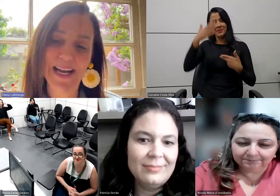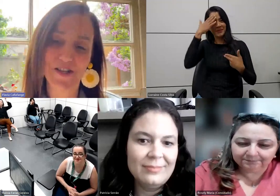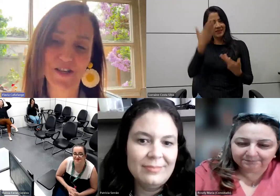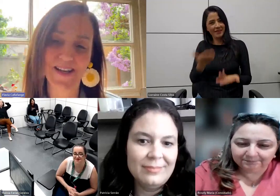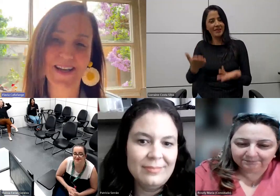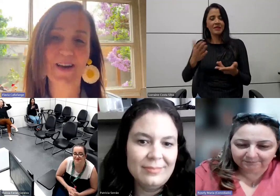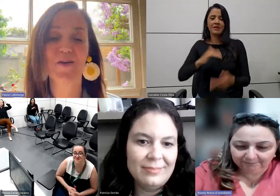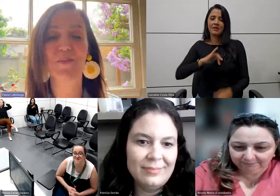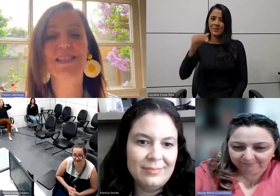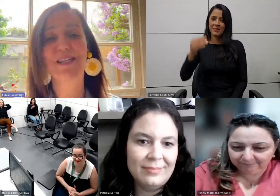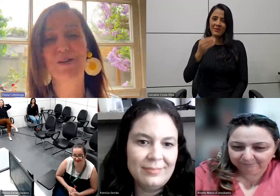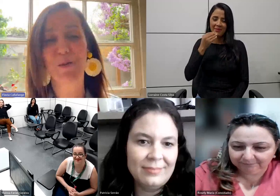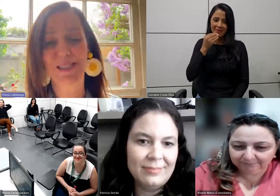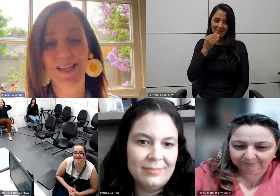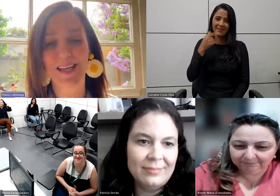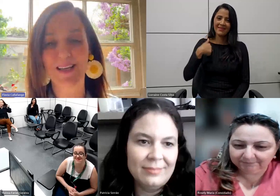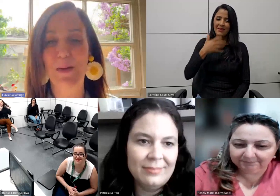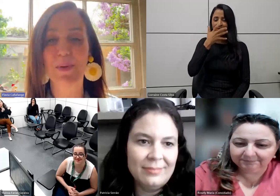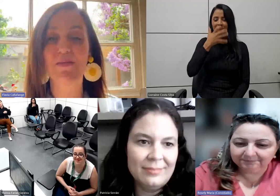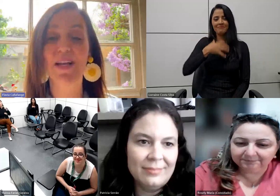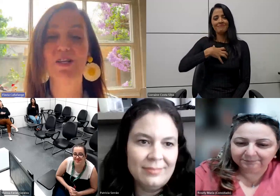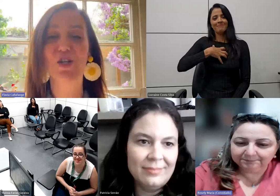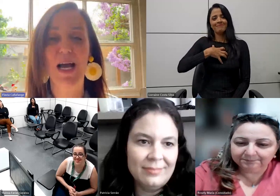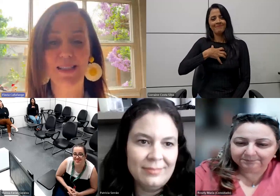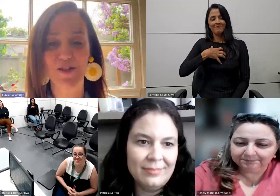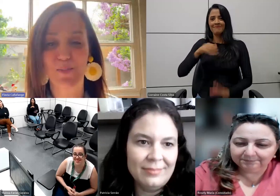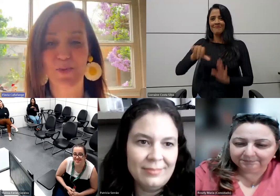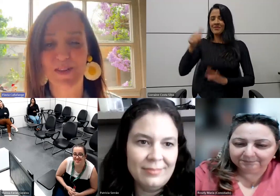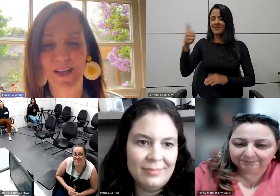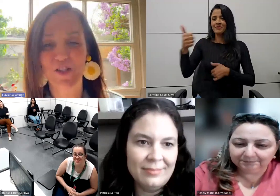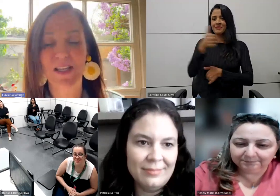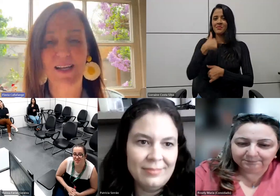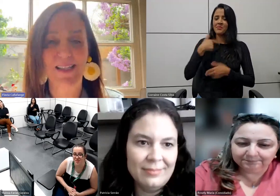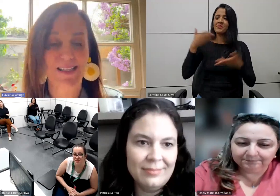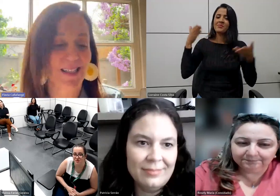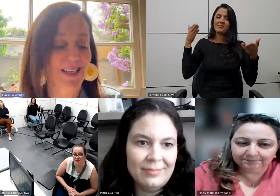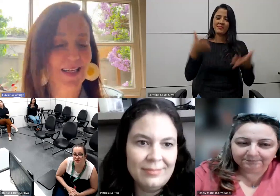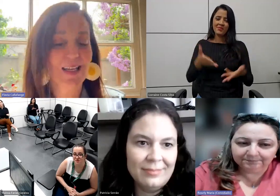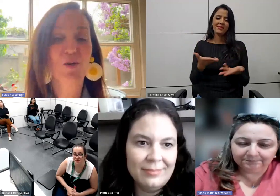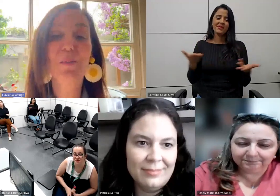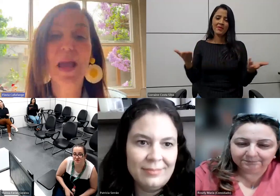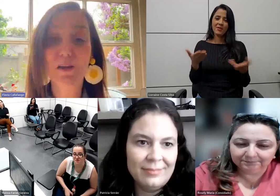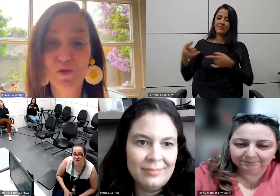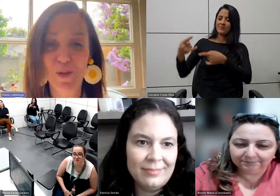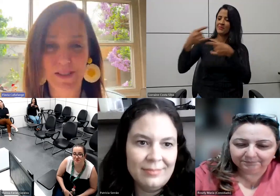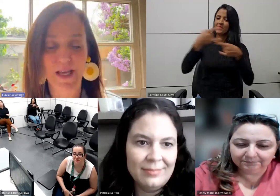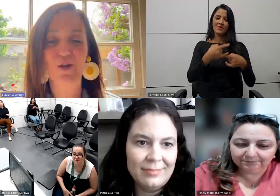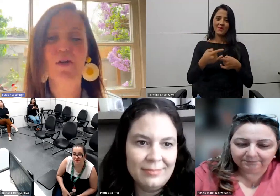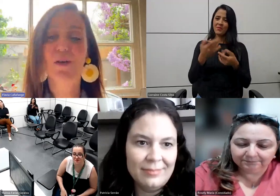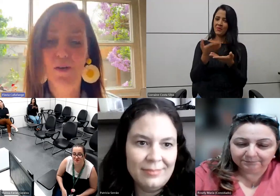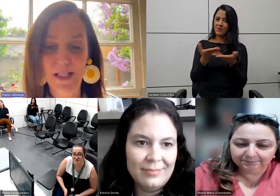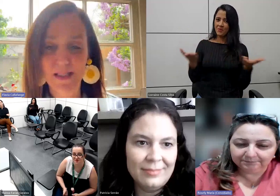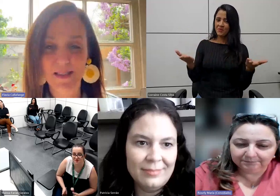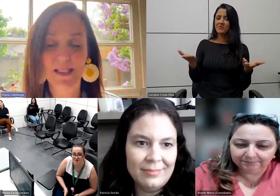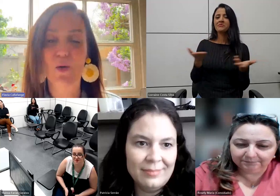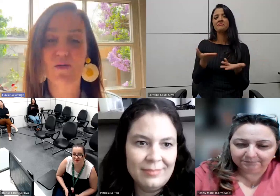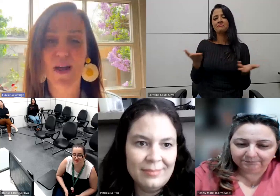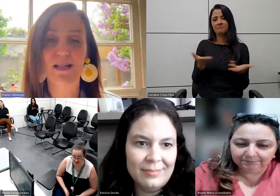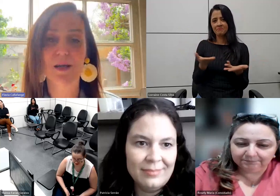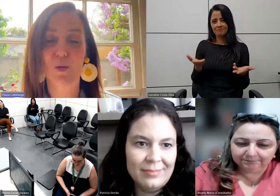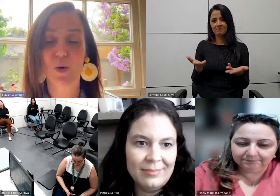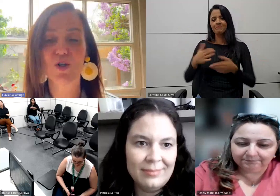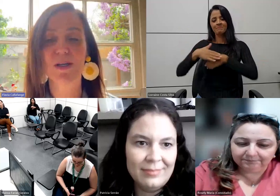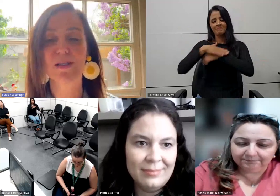oportunidade. Eu me sinto, assim, uma privilegiada de poder estar no meio de vocês nessa